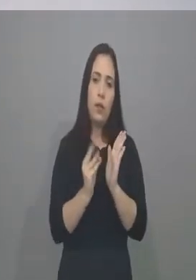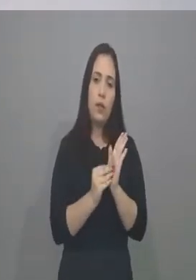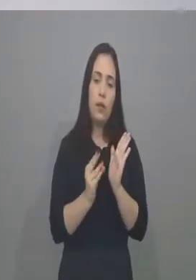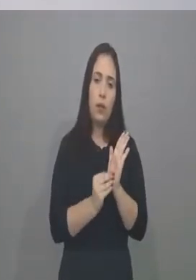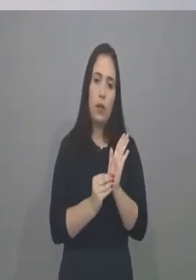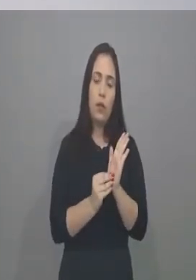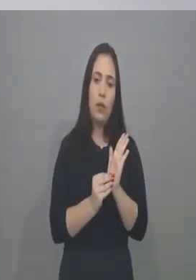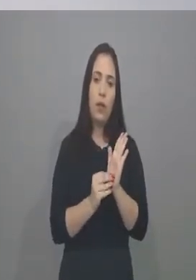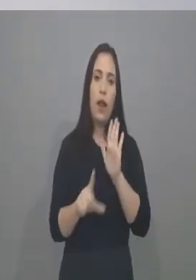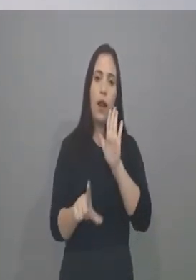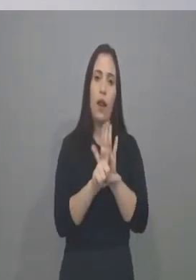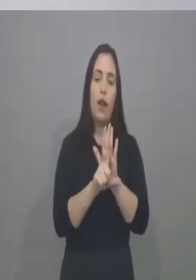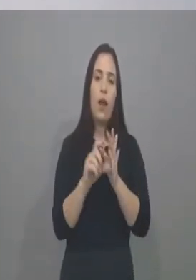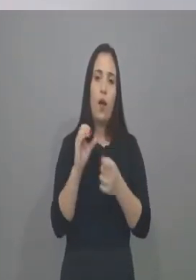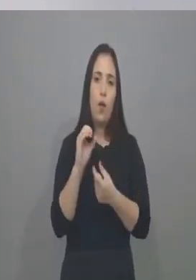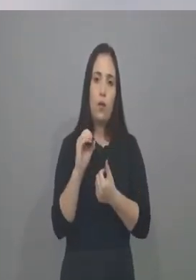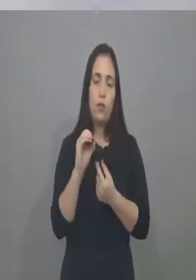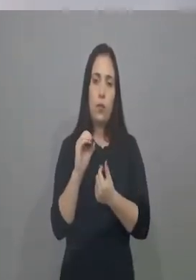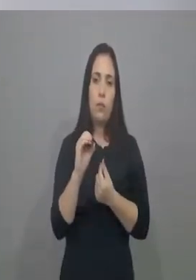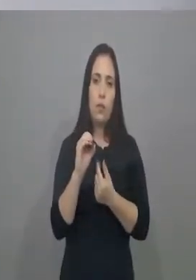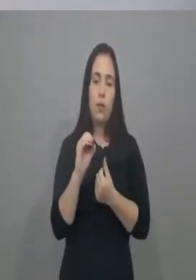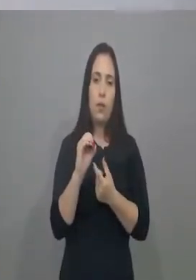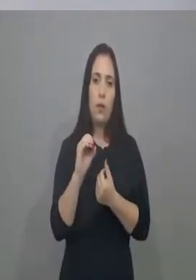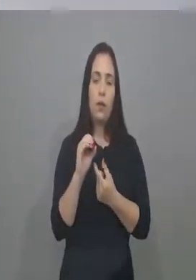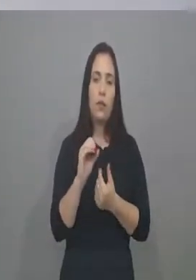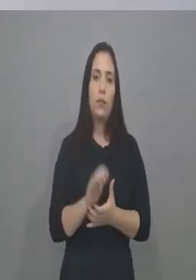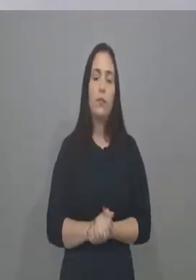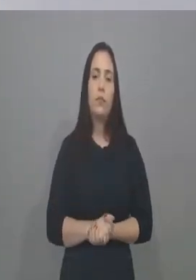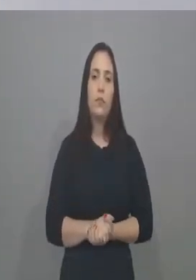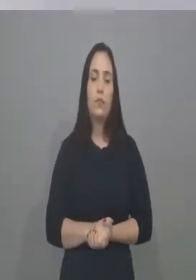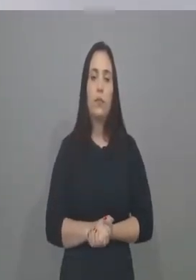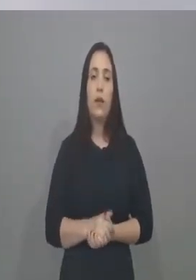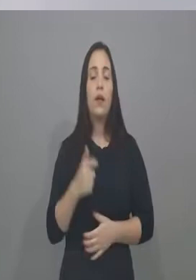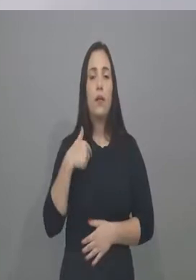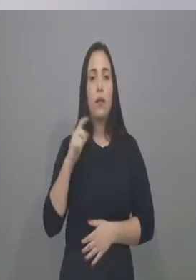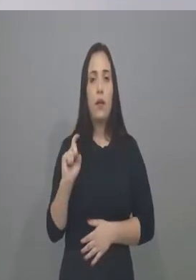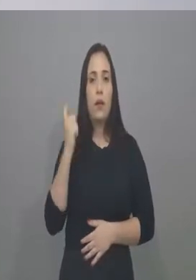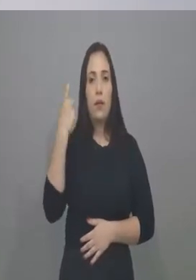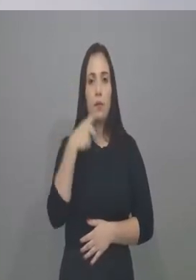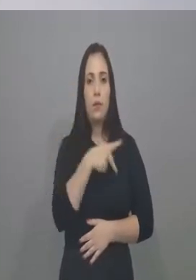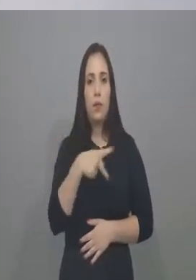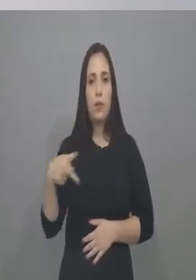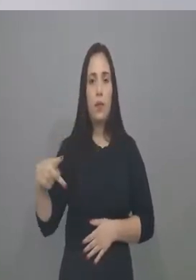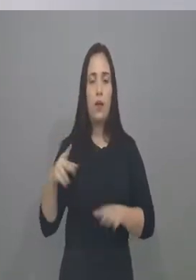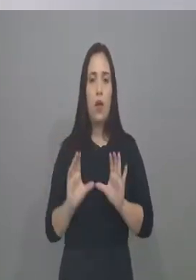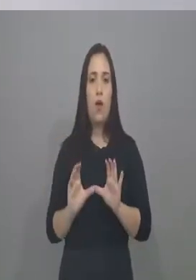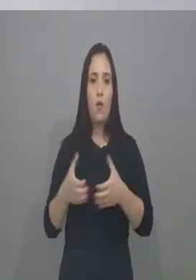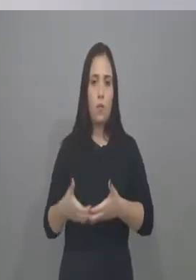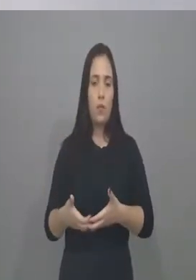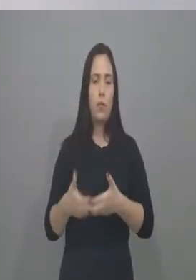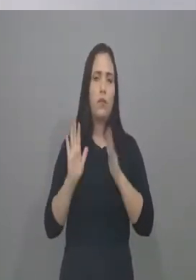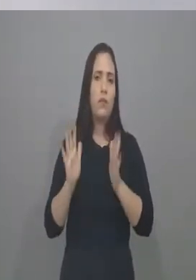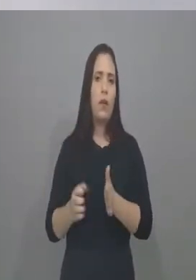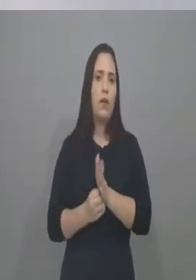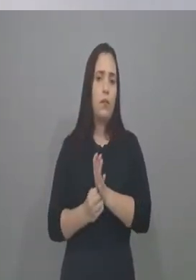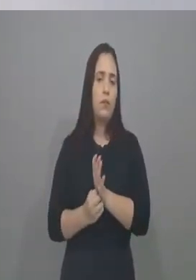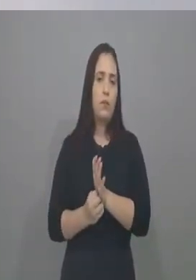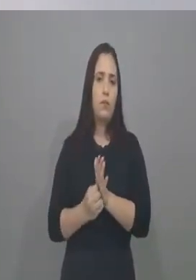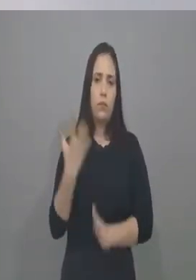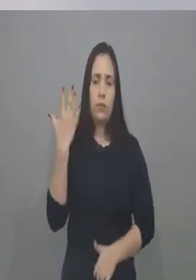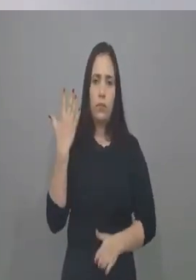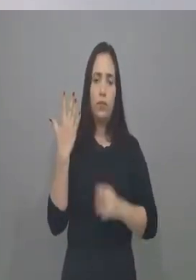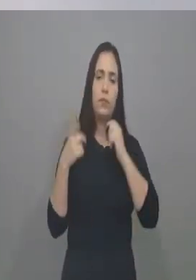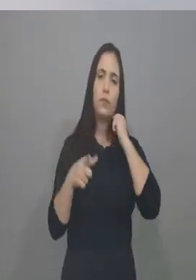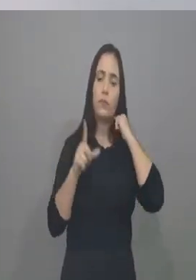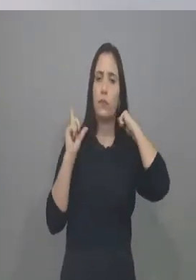emendas, a lei orçamentária do governo, que aí eu vou contar uma história. Eu fui presidente aqui da comissão de orçamento várias vezes aqui, antes